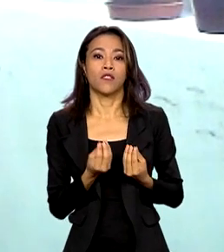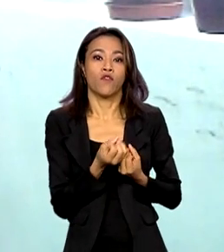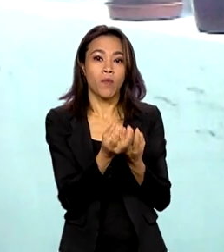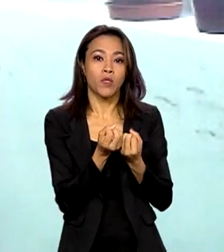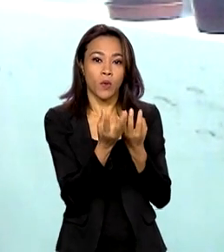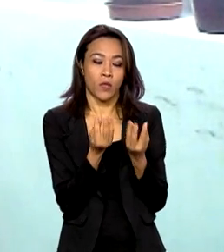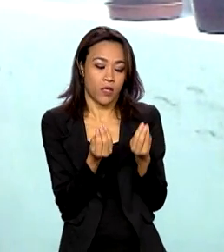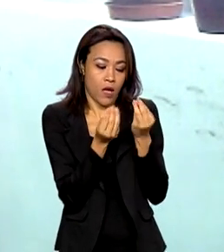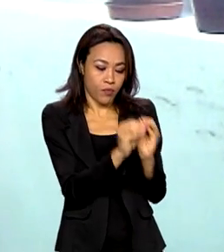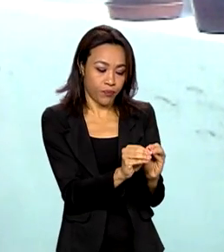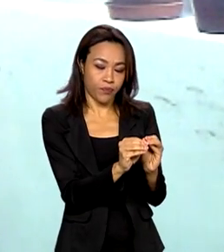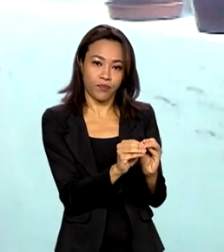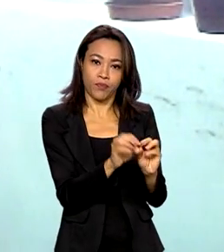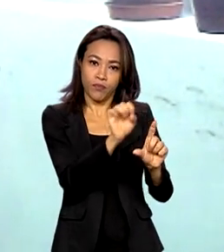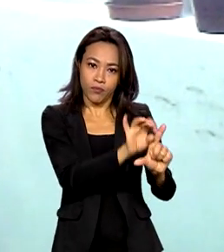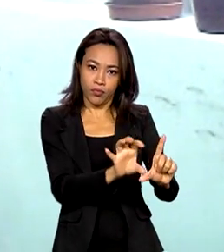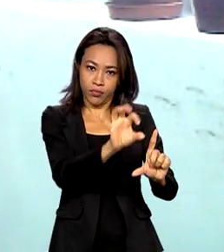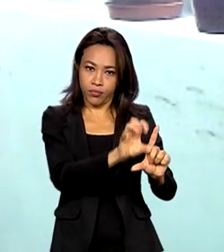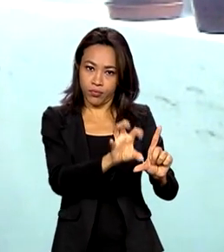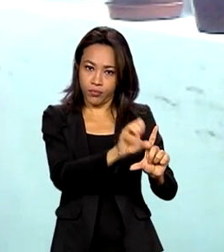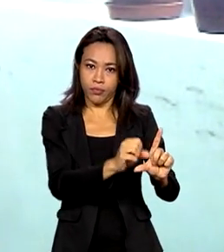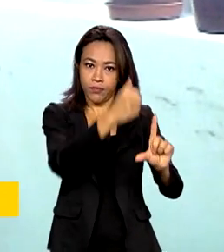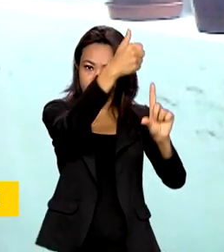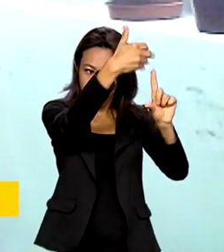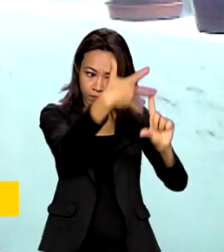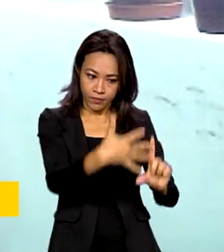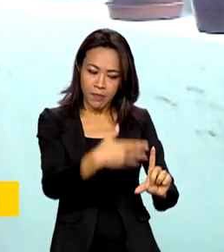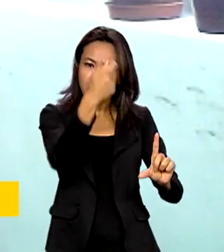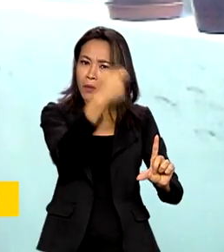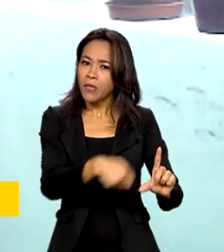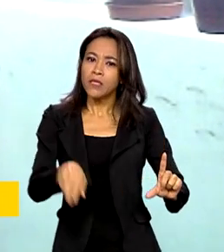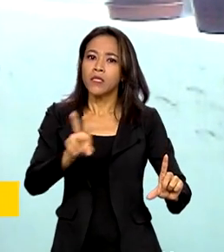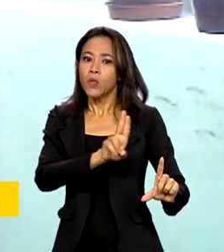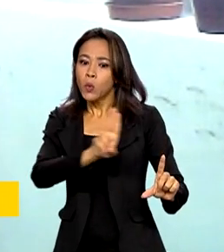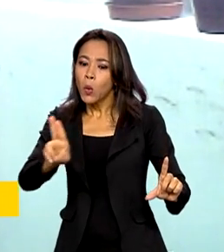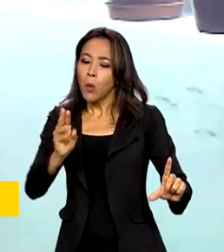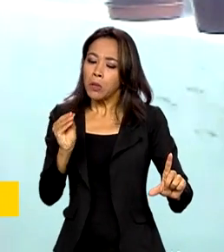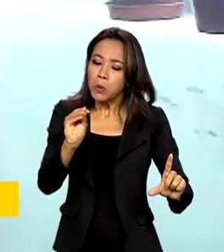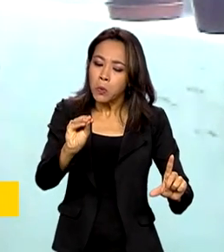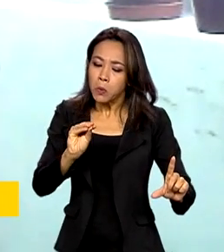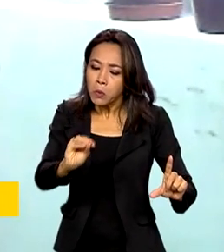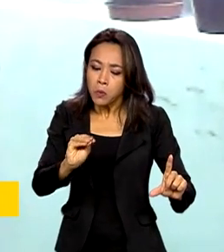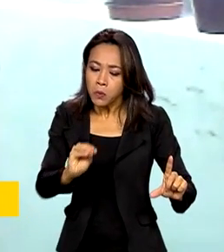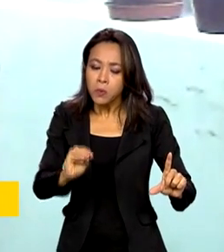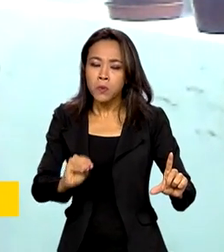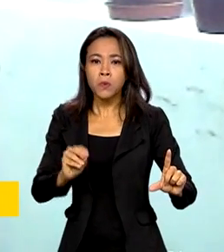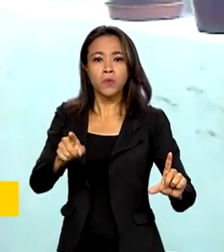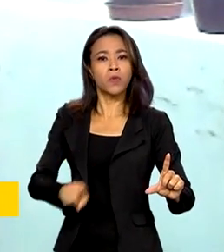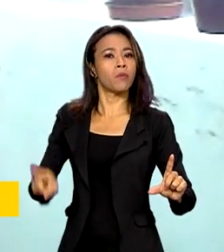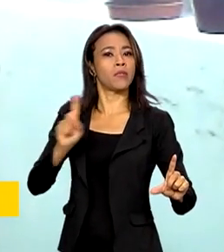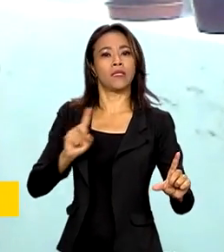QR Code, que consta na carteira de identidade, mas elas não precisam estar visíveis no documento porque isso pode gerar constrangimentos. Obrigado. Obrigado. Obrigado.